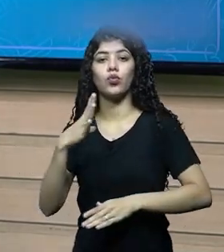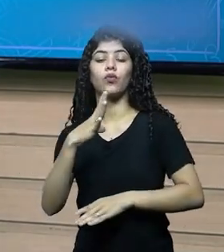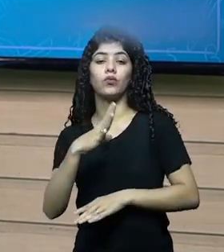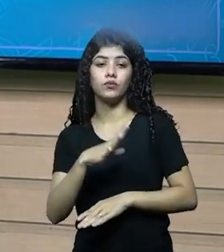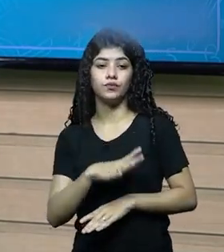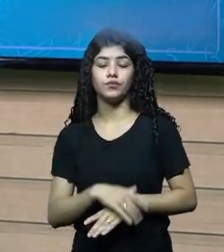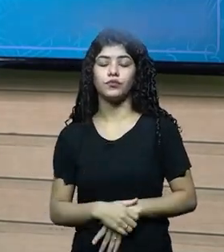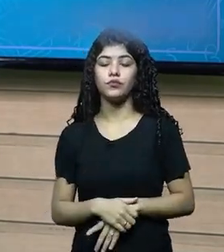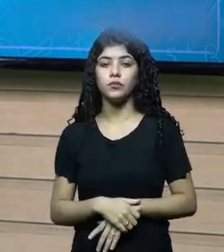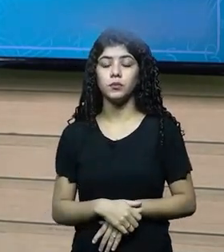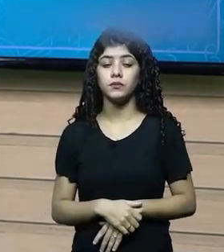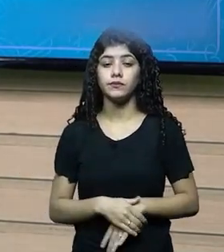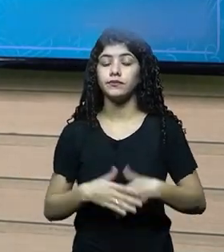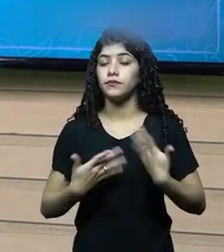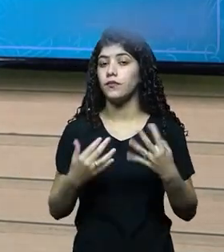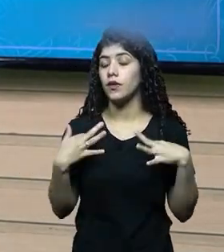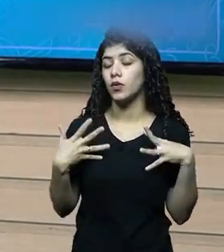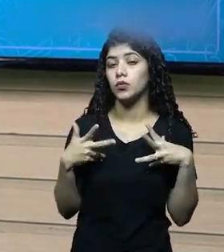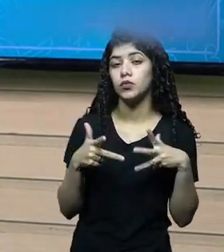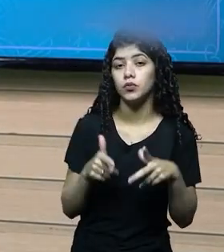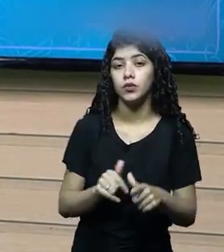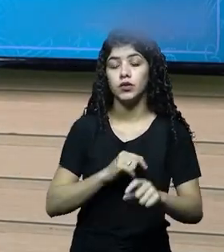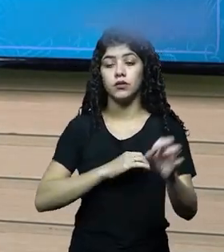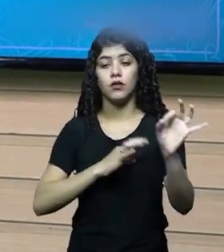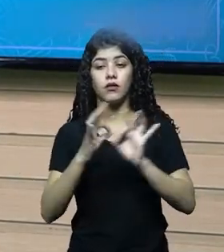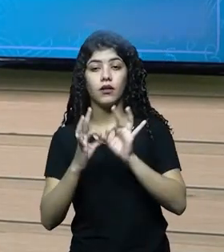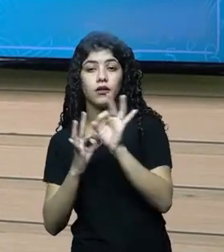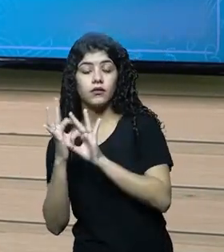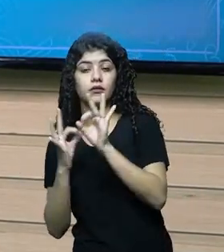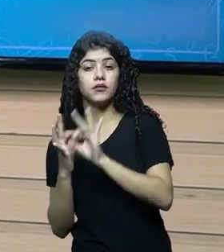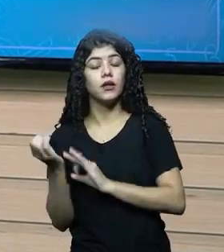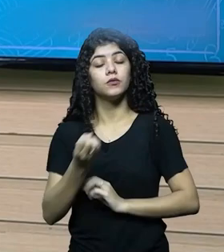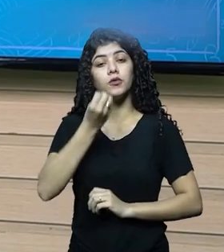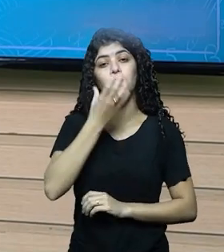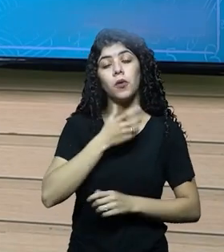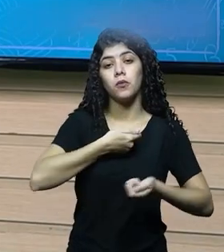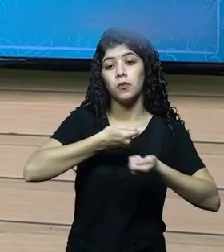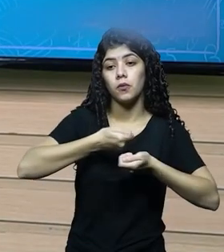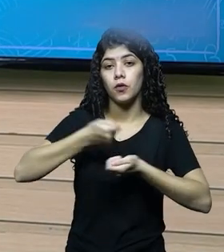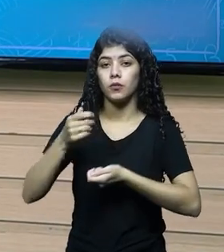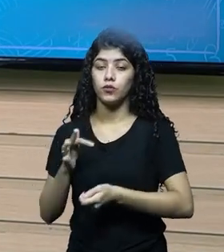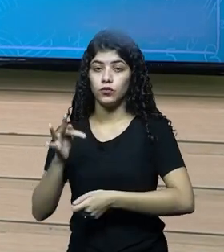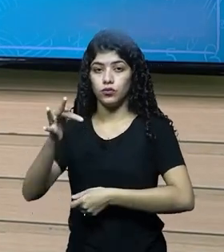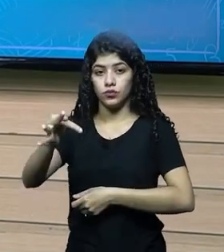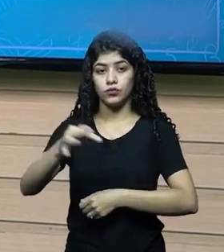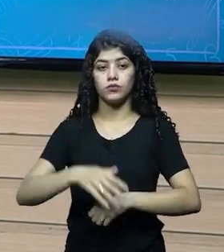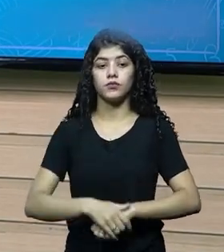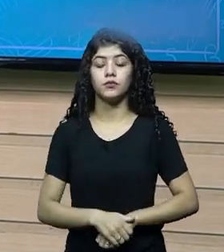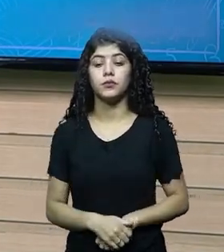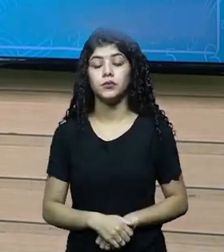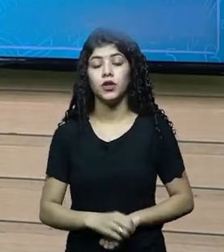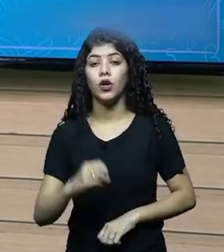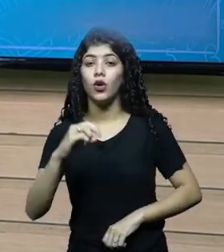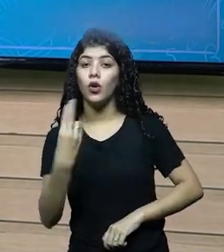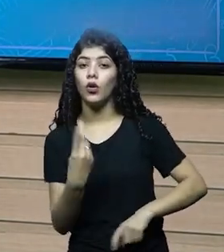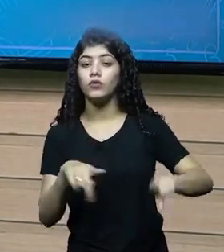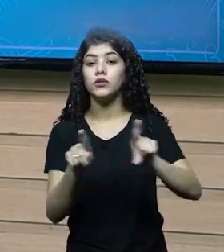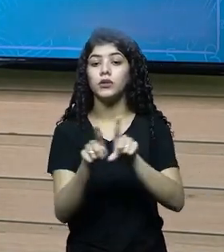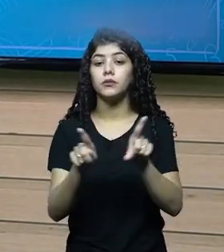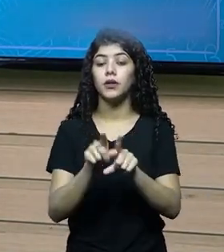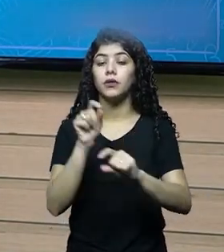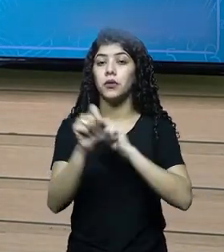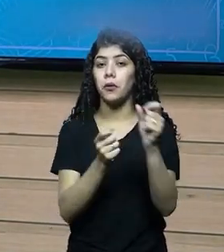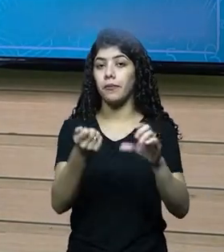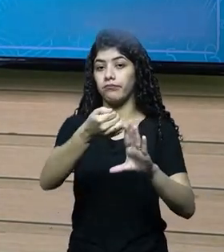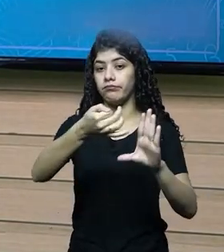um plantio muito maior. Então, tudo isso está rendendo o quê? Benefícios econômicos futuros. Beleza? Ou, então, também, uma